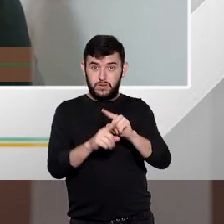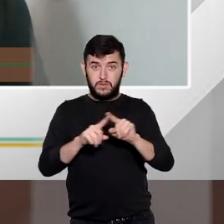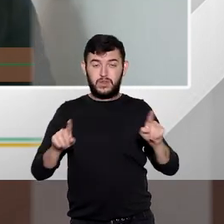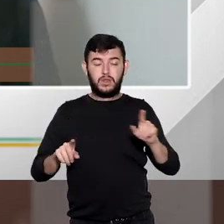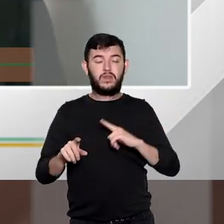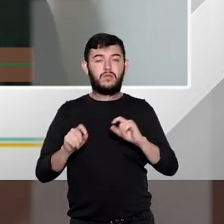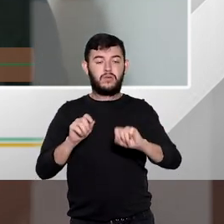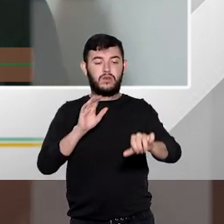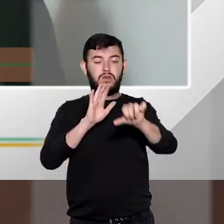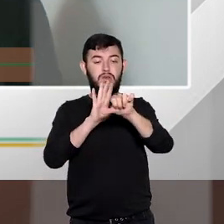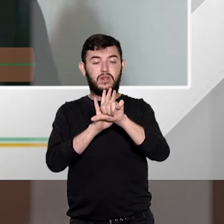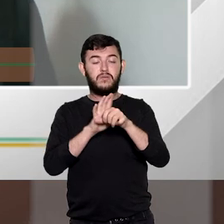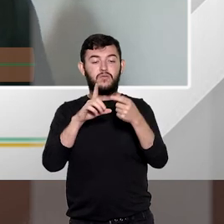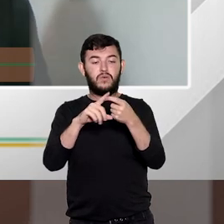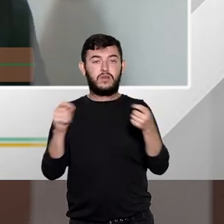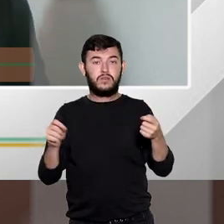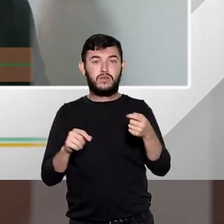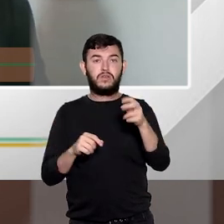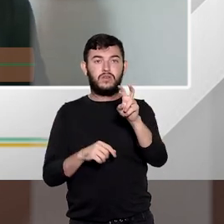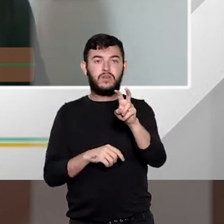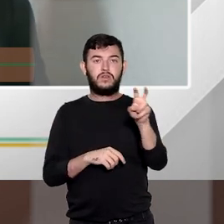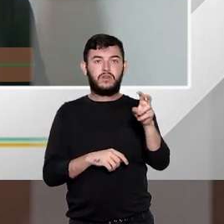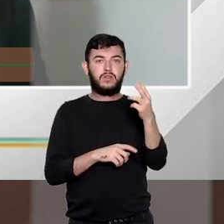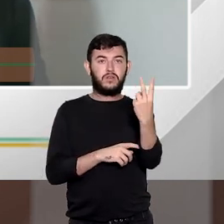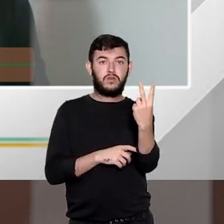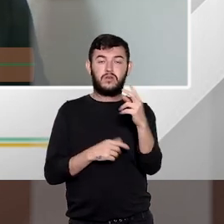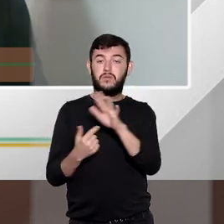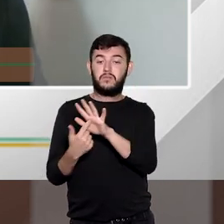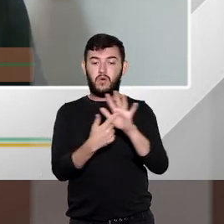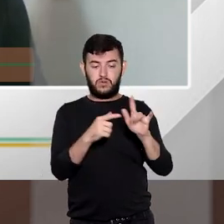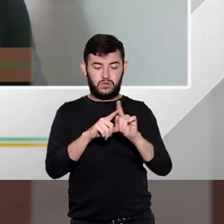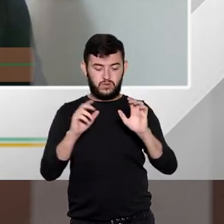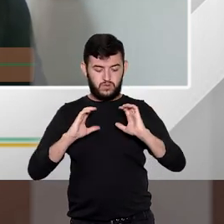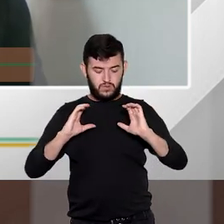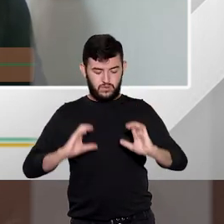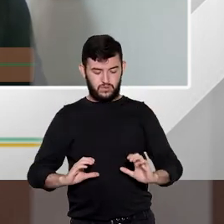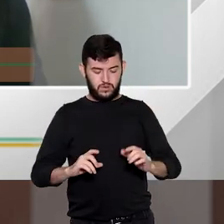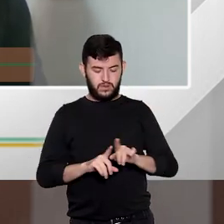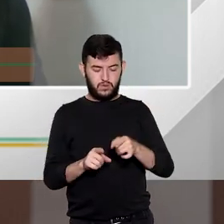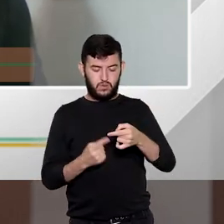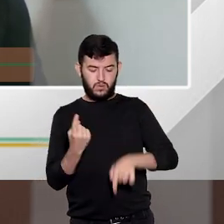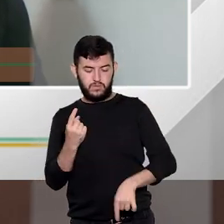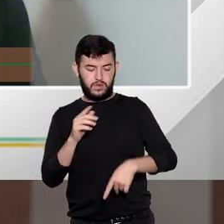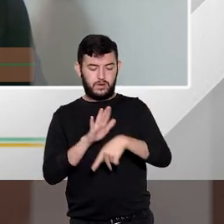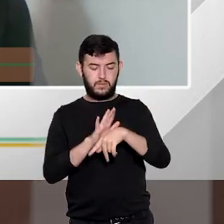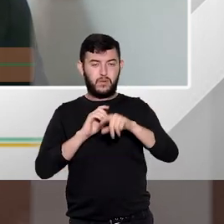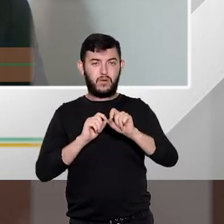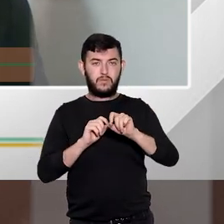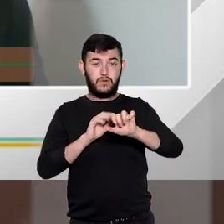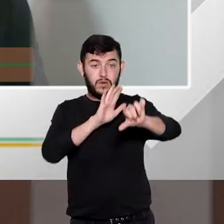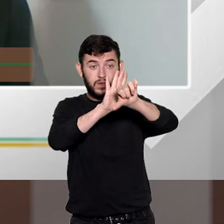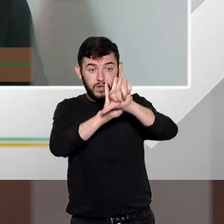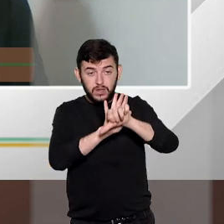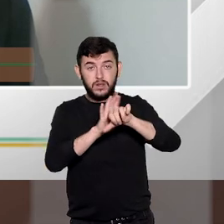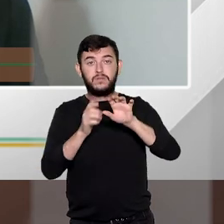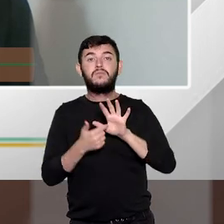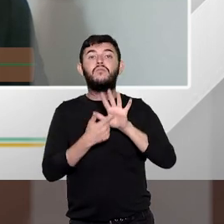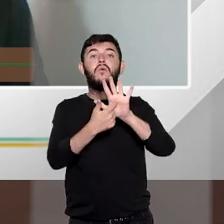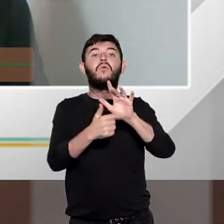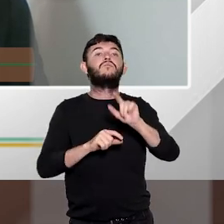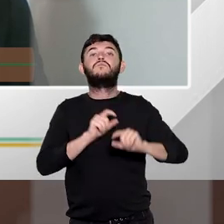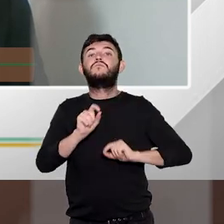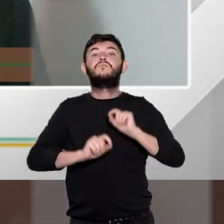352 do código do canal que na própria conduta proibitiva na própria conduta proibida tem ali